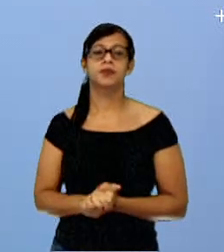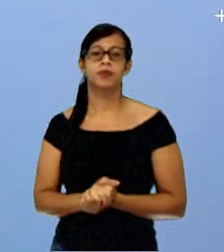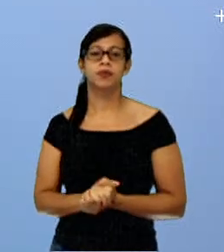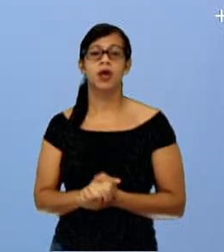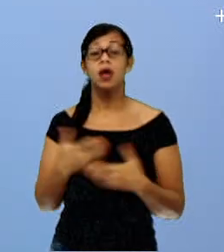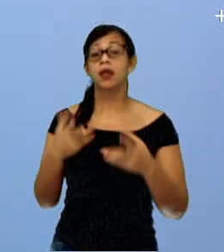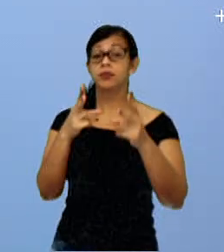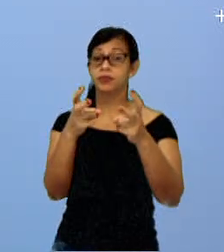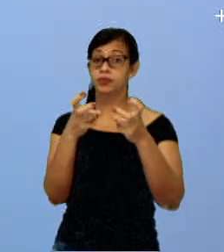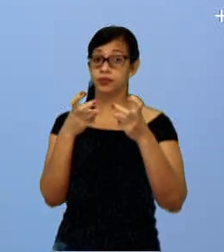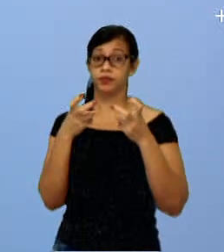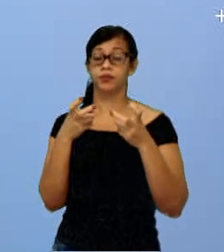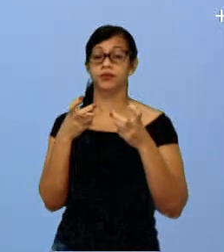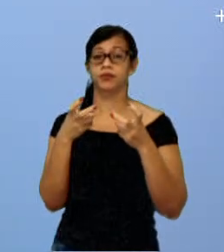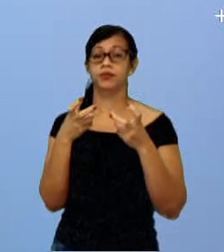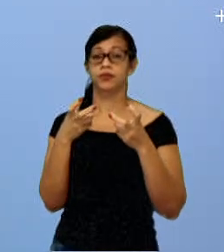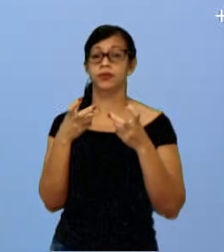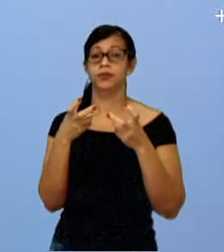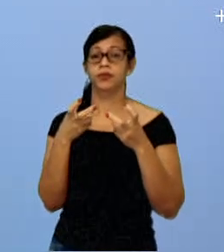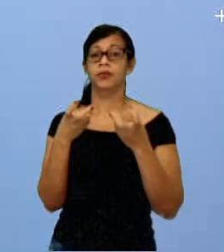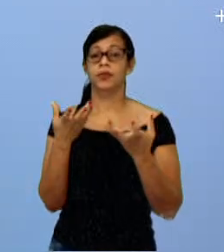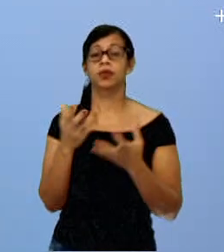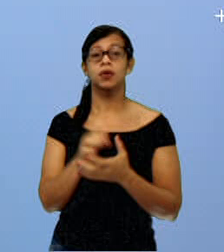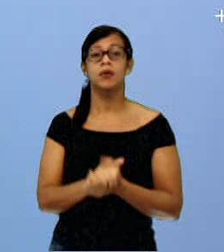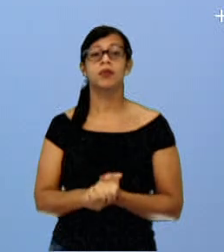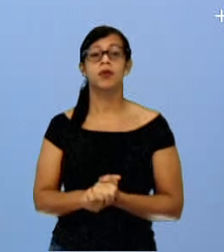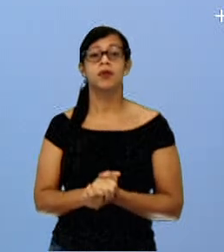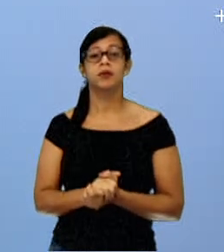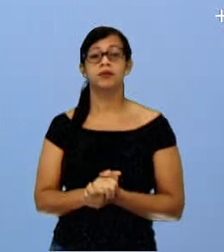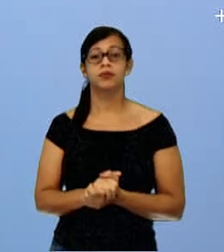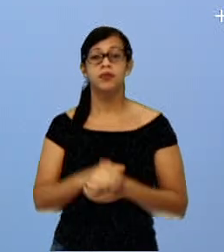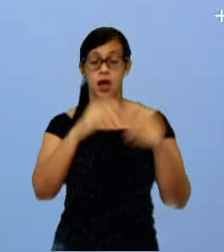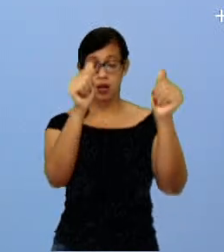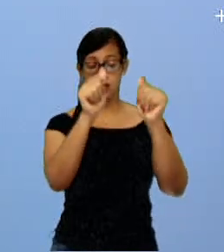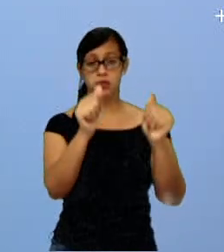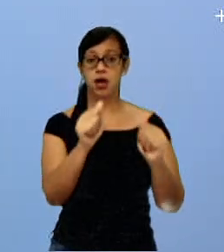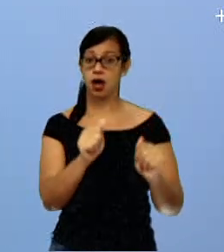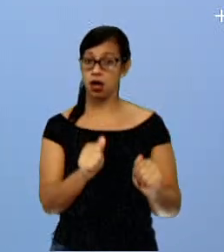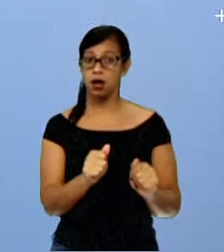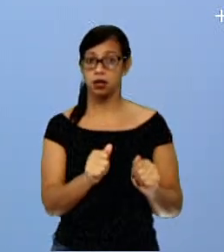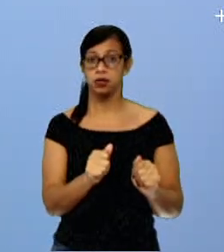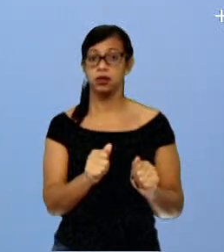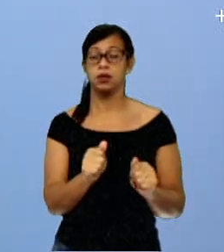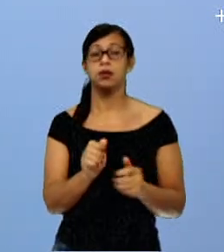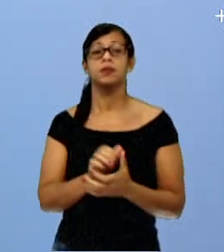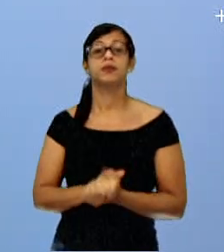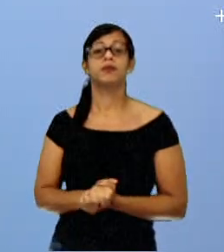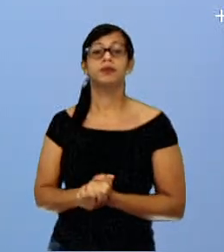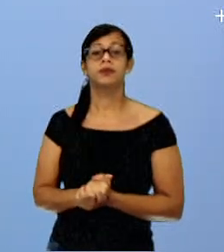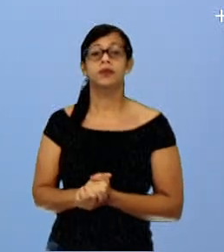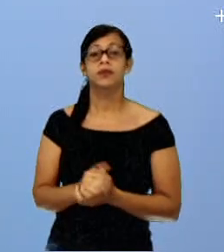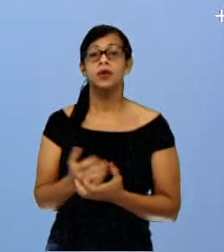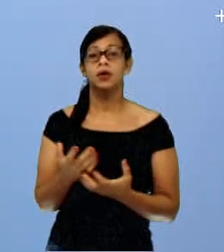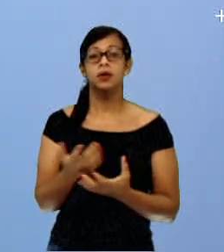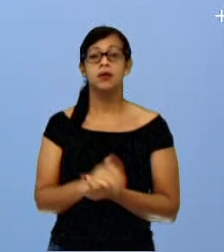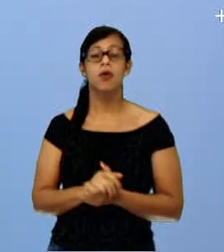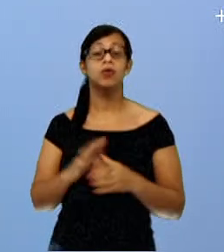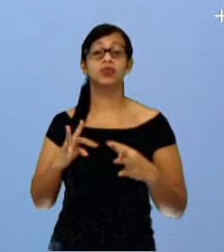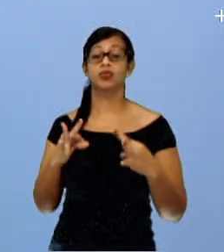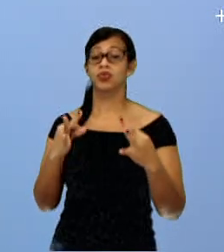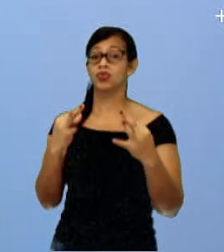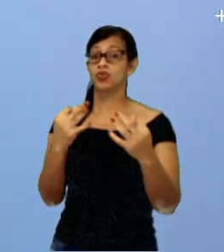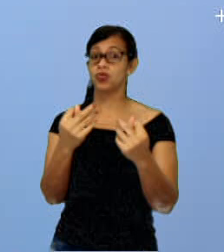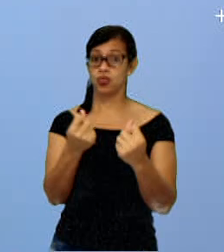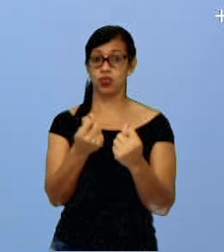vai observar bastante, né, na arte sumier, elementos, né, como flores, como plantas. Então, todos esses elementos ligados na